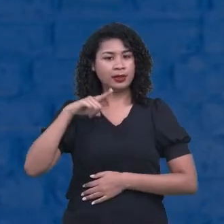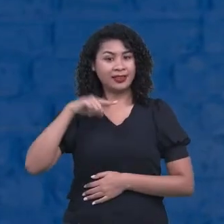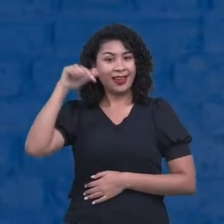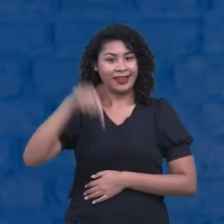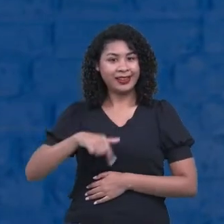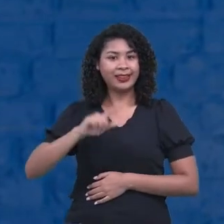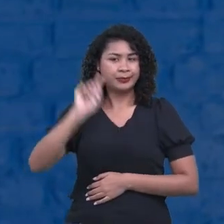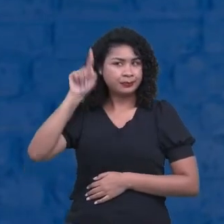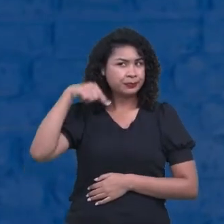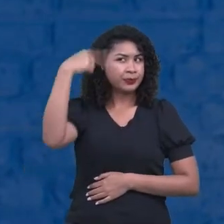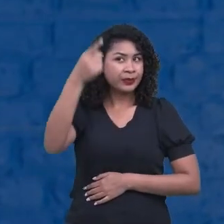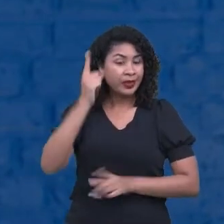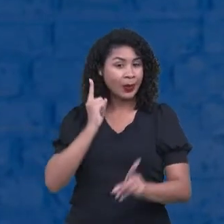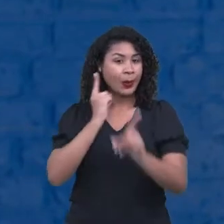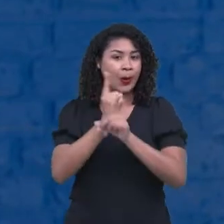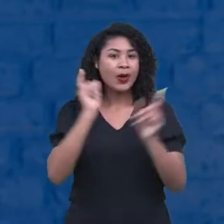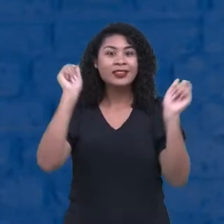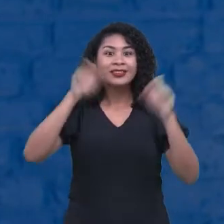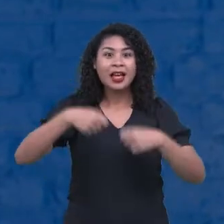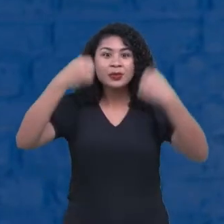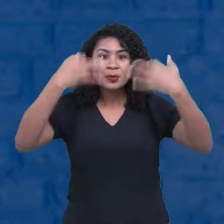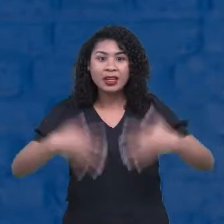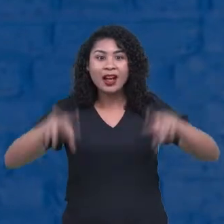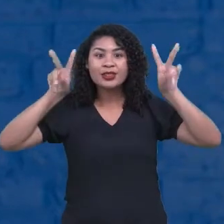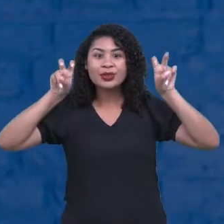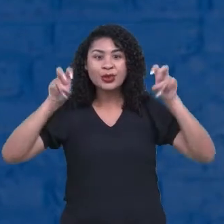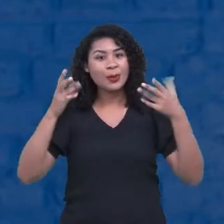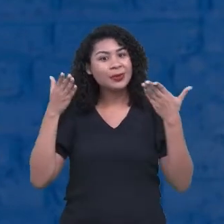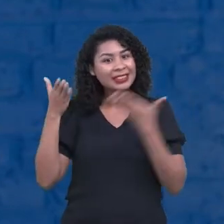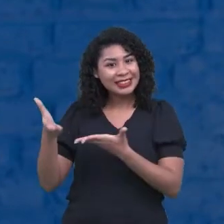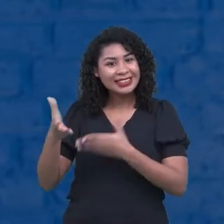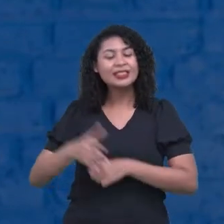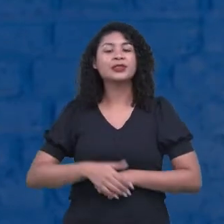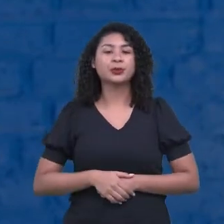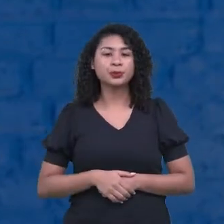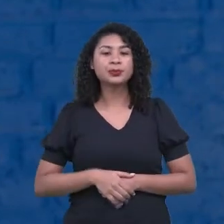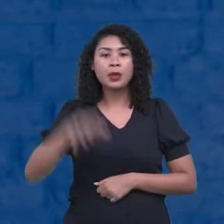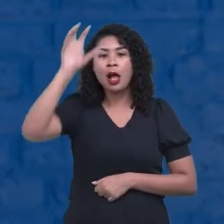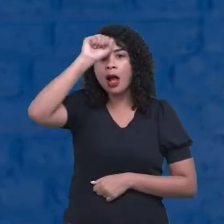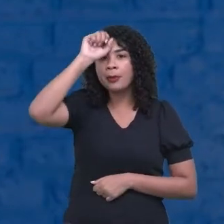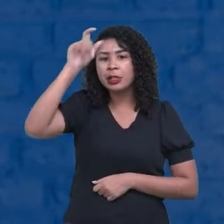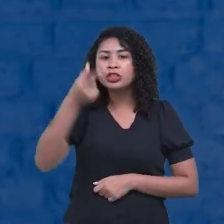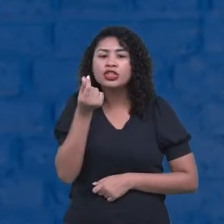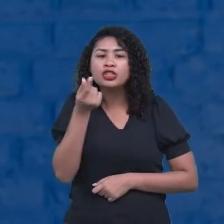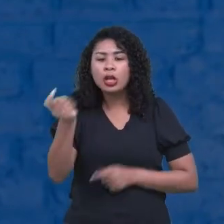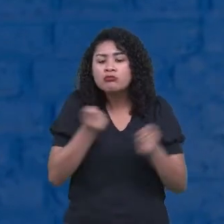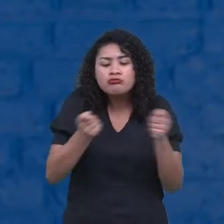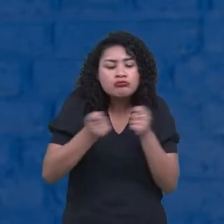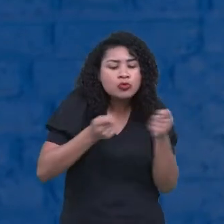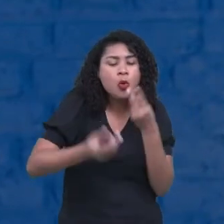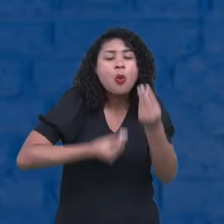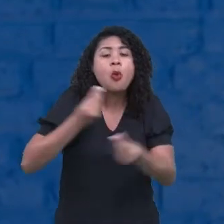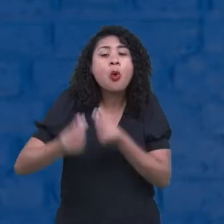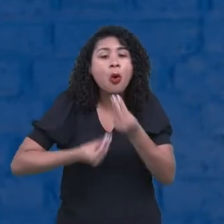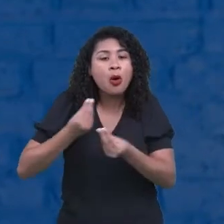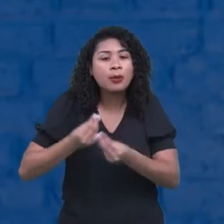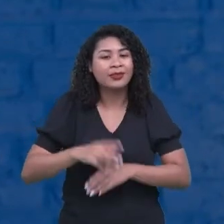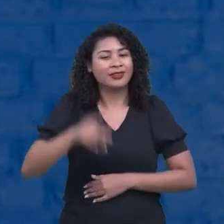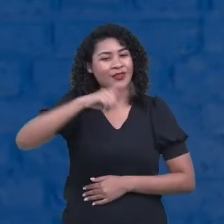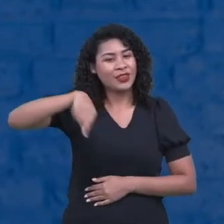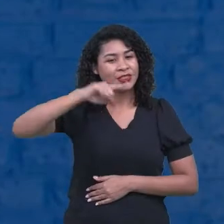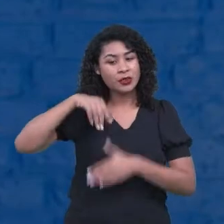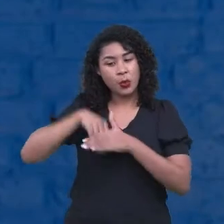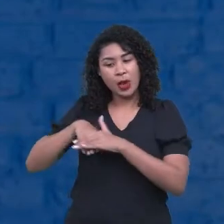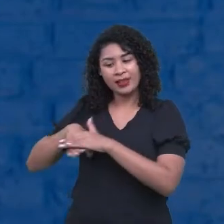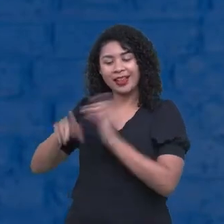encontro, daqui a pouquinho, vai falar justamente isso. Da educação financeira. É só aguardar um pouquinho que você vai já saber como